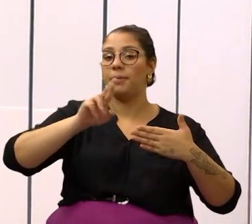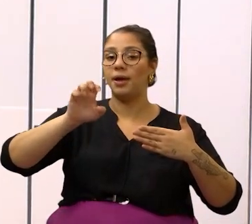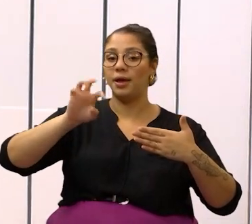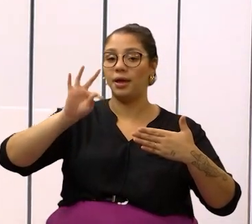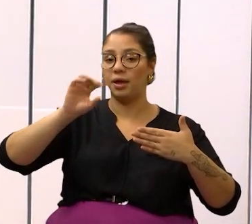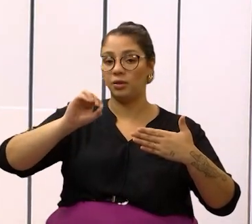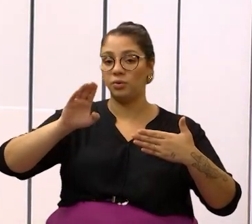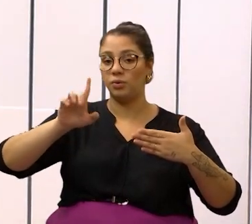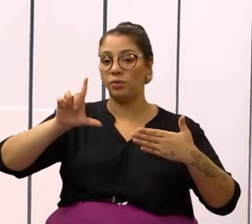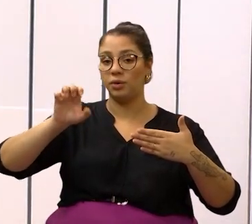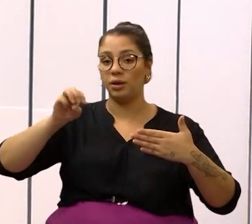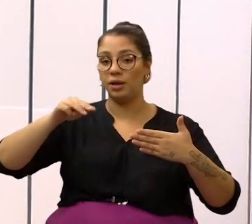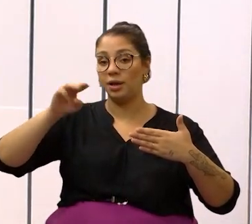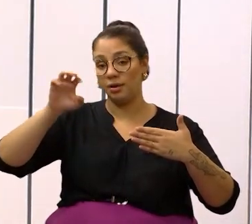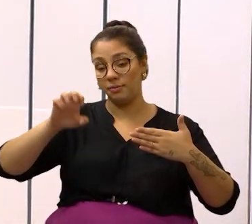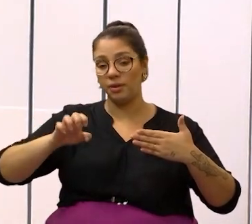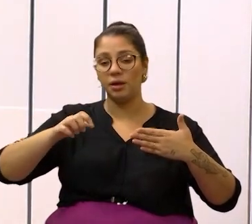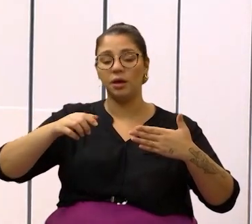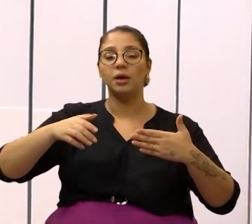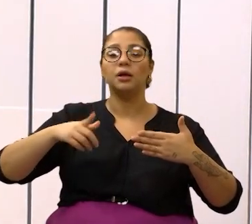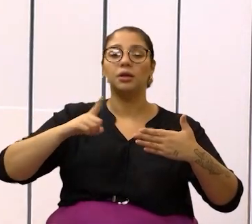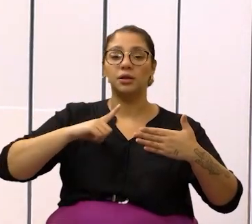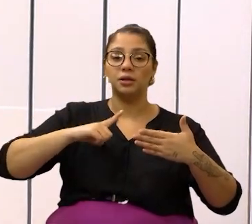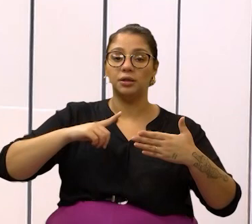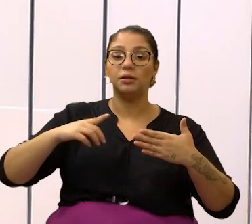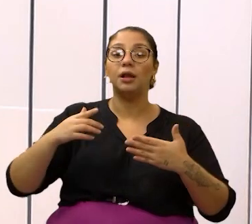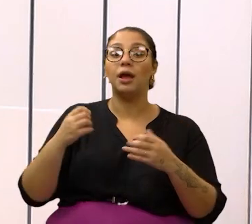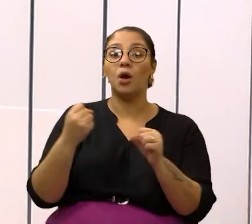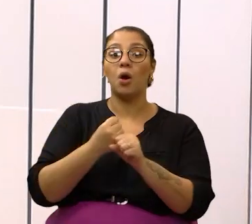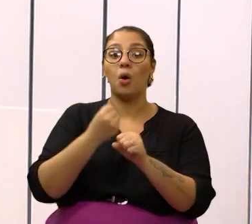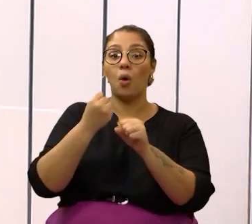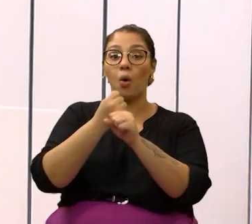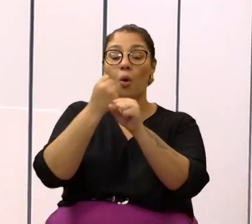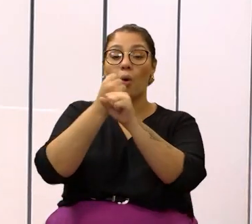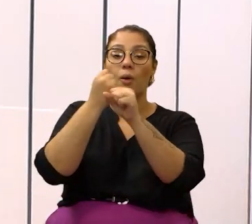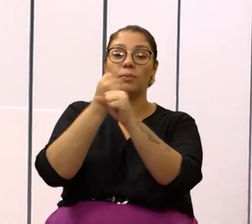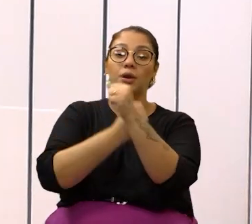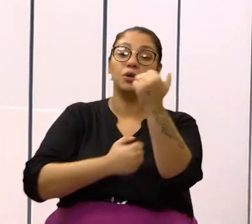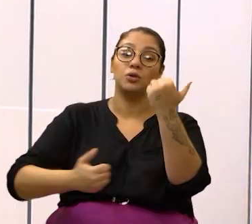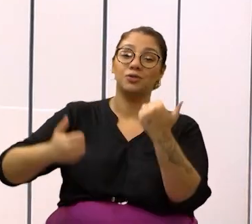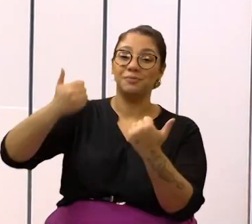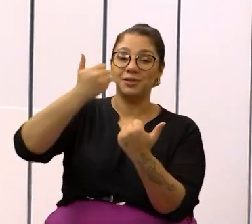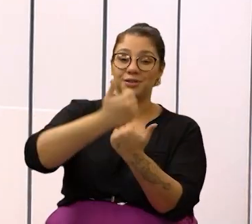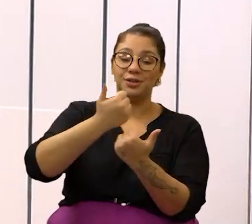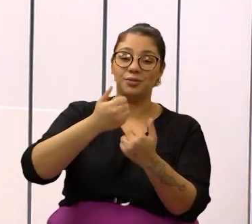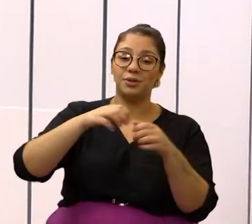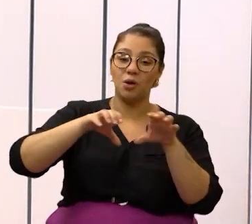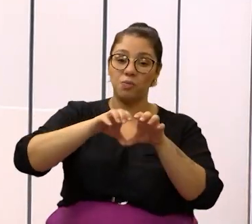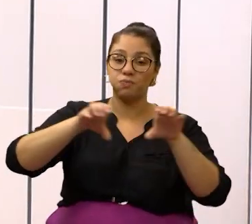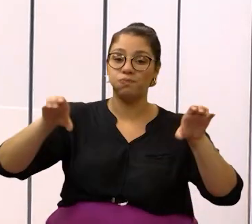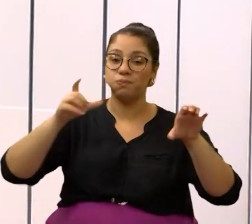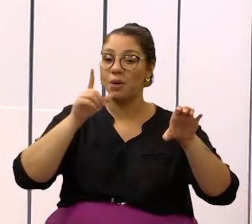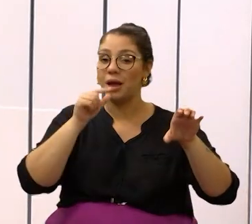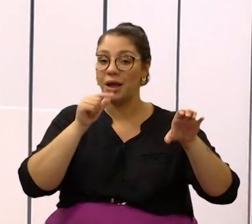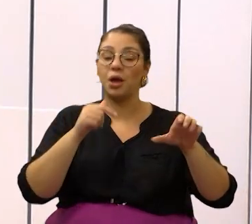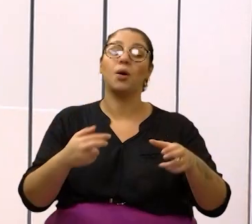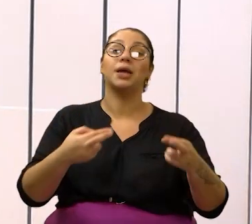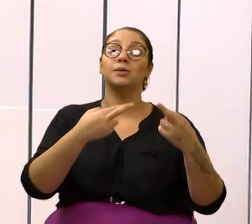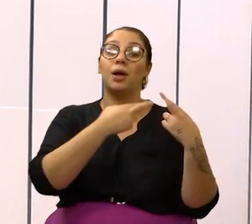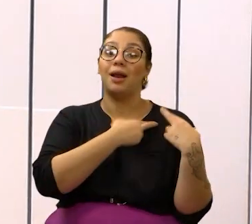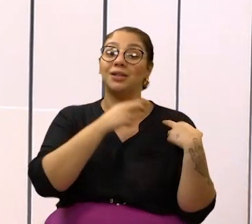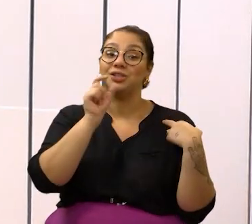a Avenida Benjamim Constant. O local recebe uma obra de substituição de rede de água sob